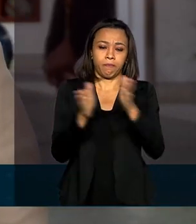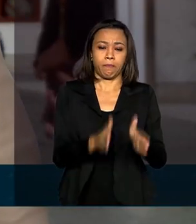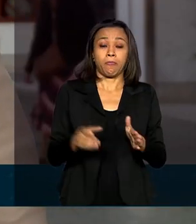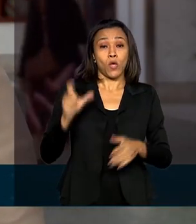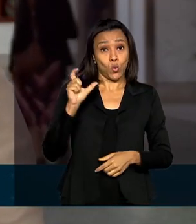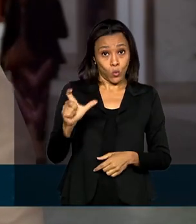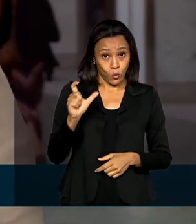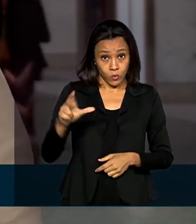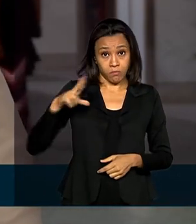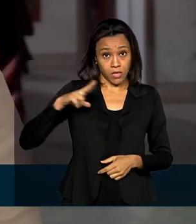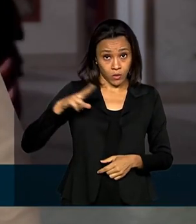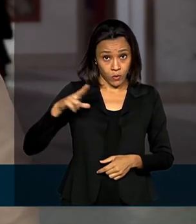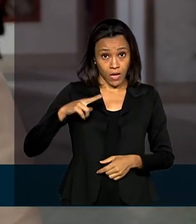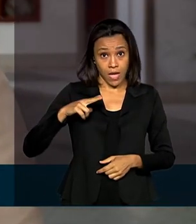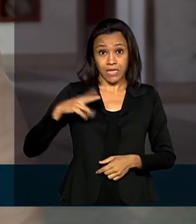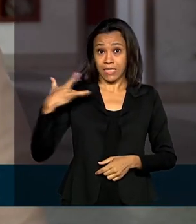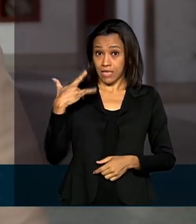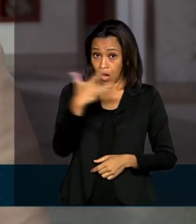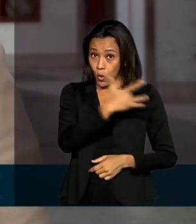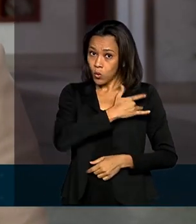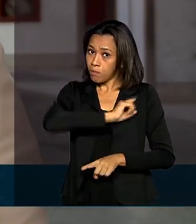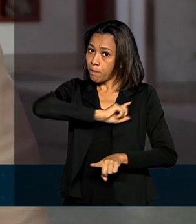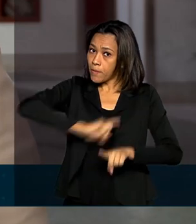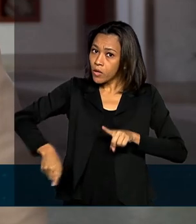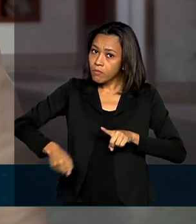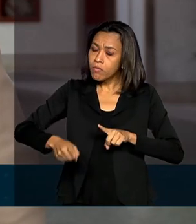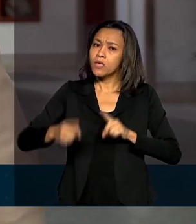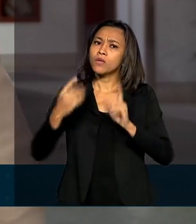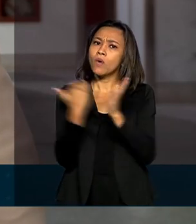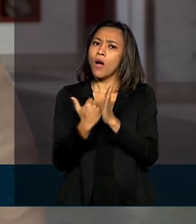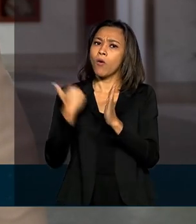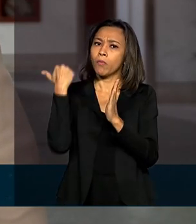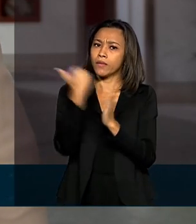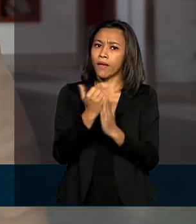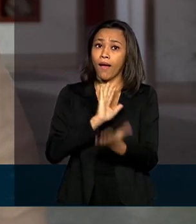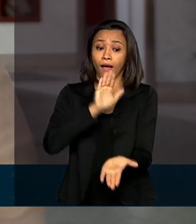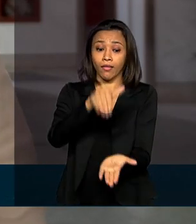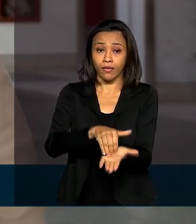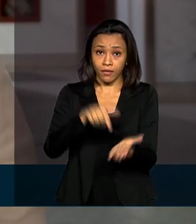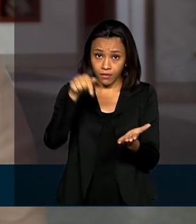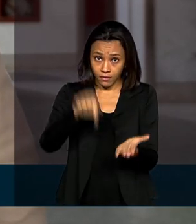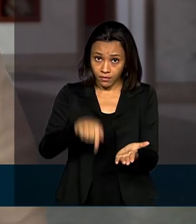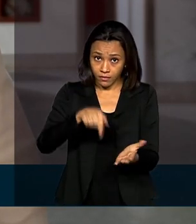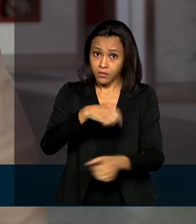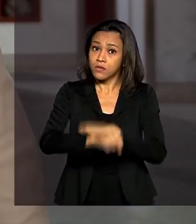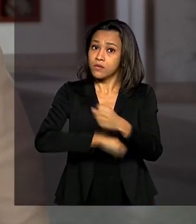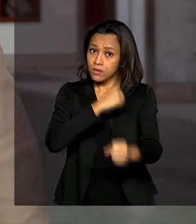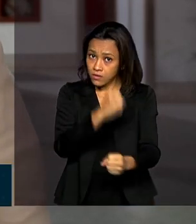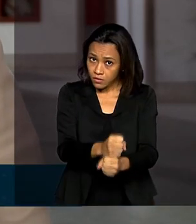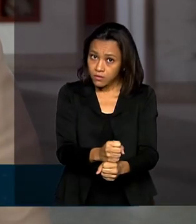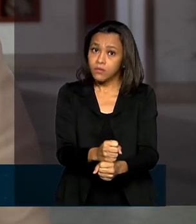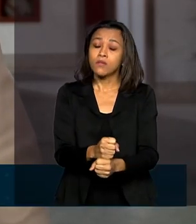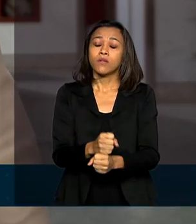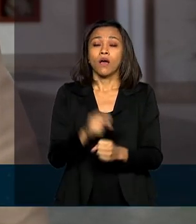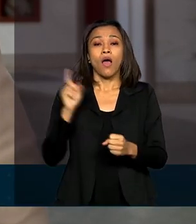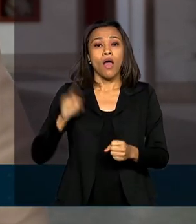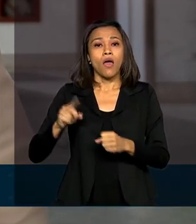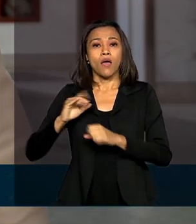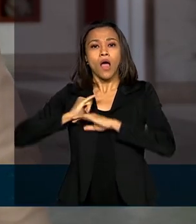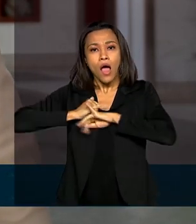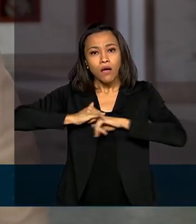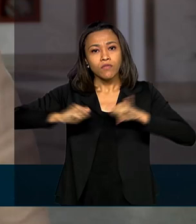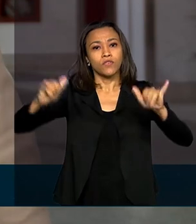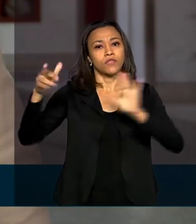estão proibidos até o fim do ano de reajustar as mensalidades. A medida foi anunciada pela Agência Nacional de